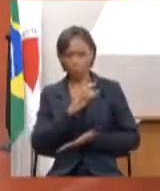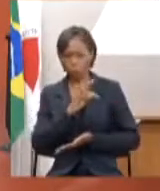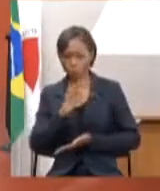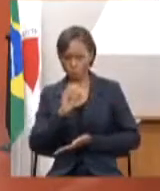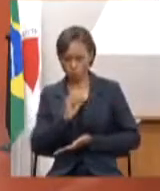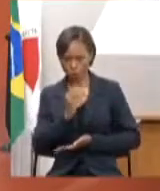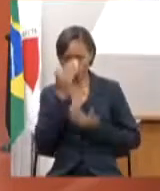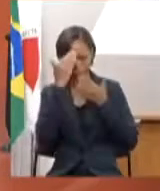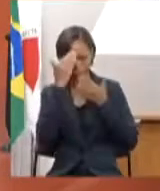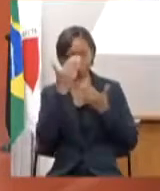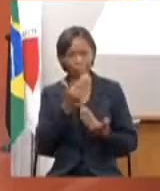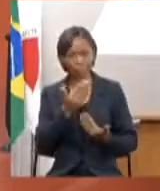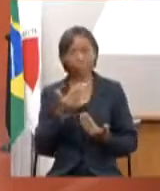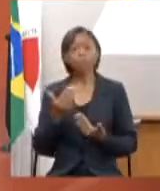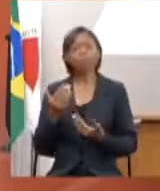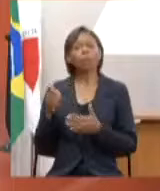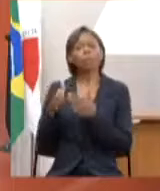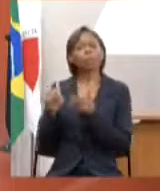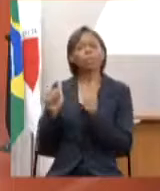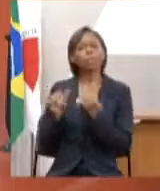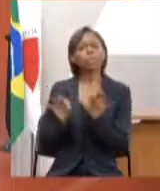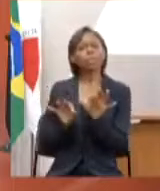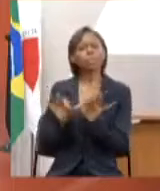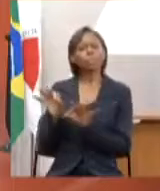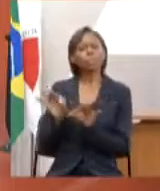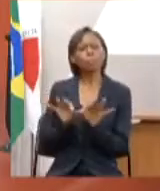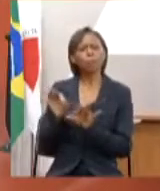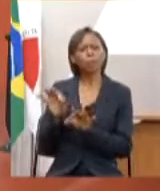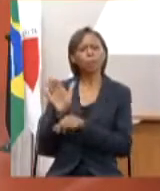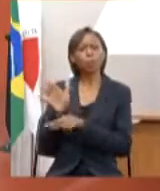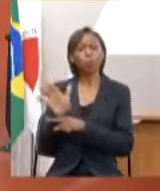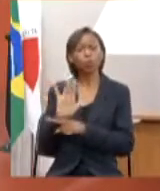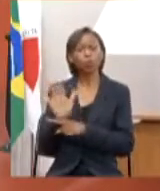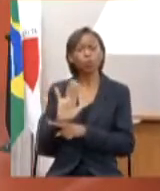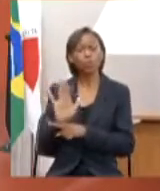para preparar o vídeo institucional, se já estiver pronto, aí pode passar.